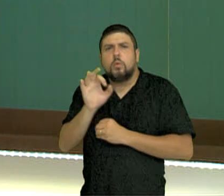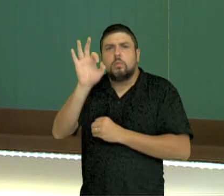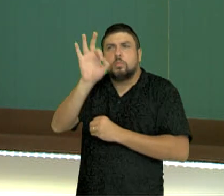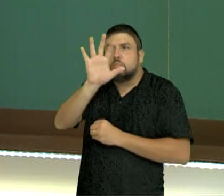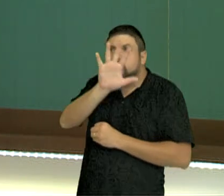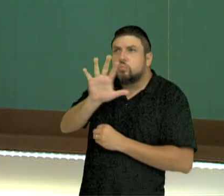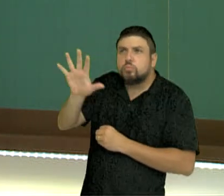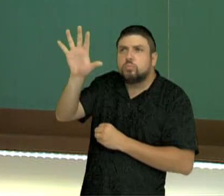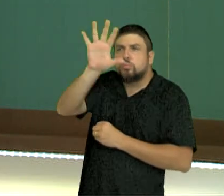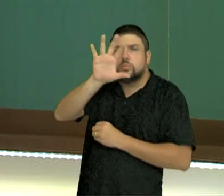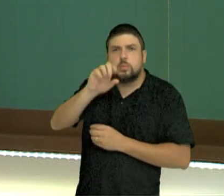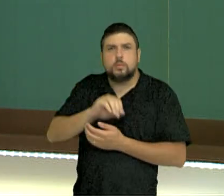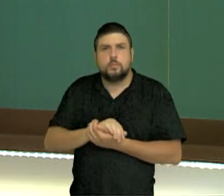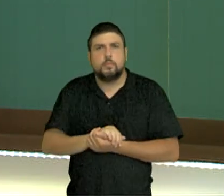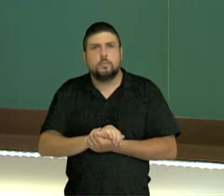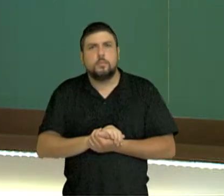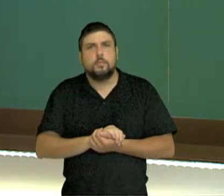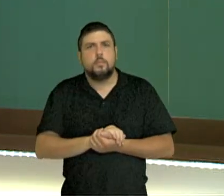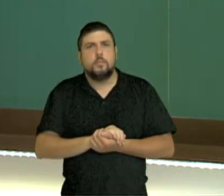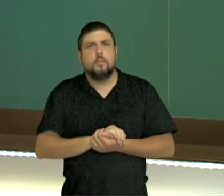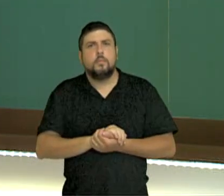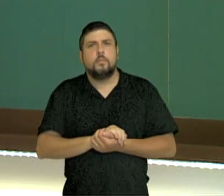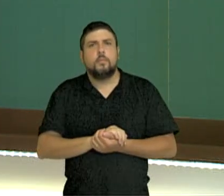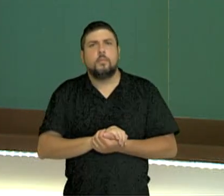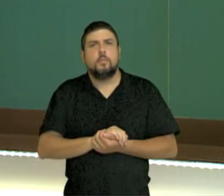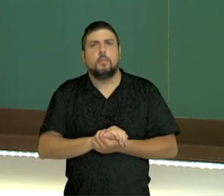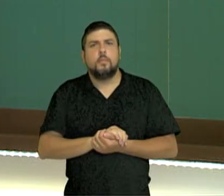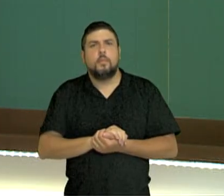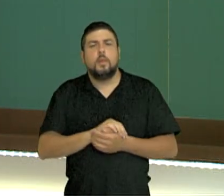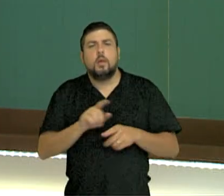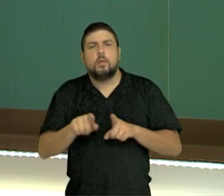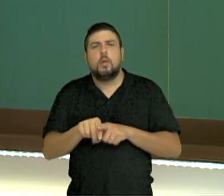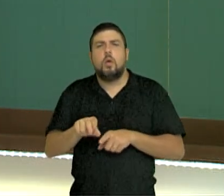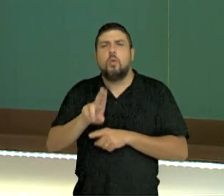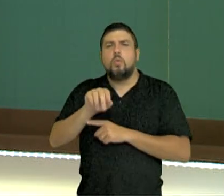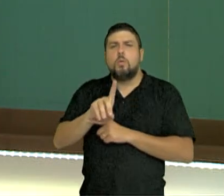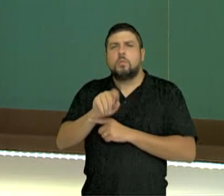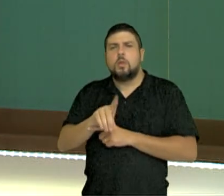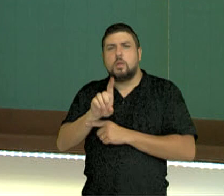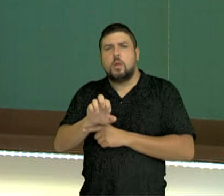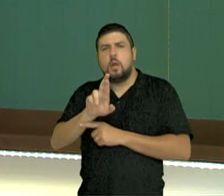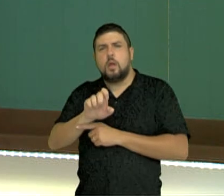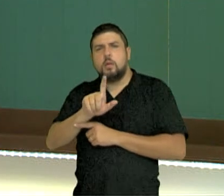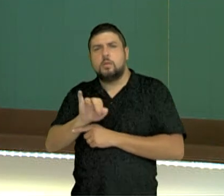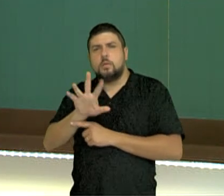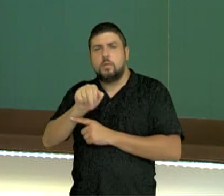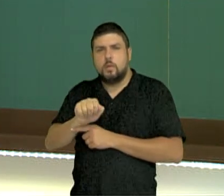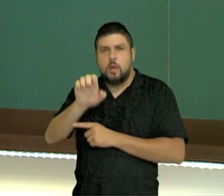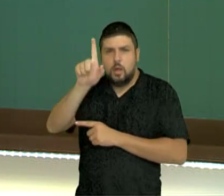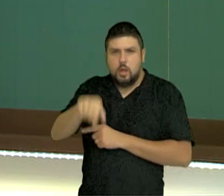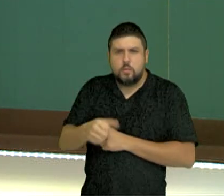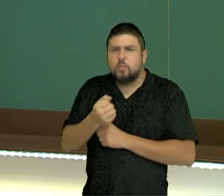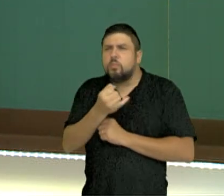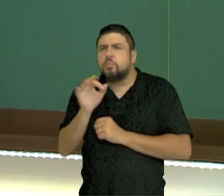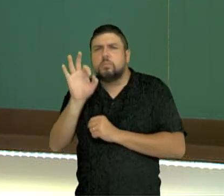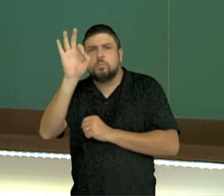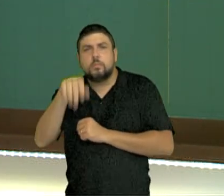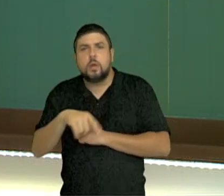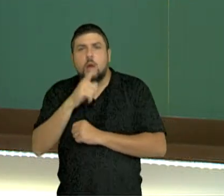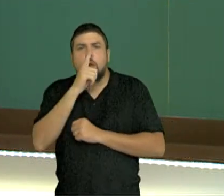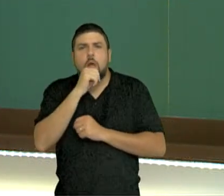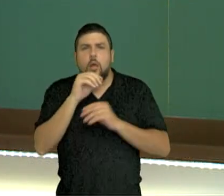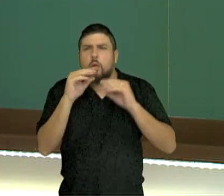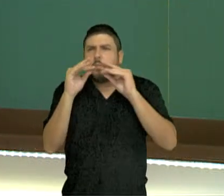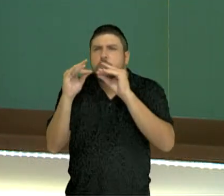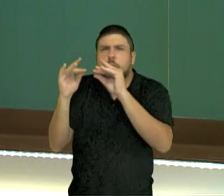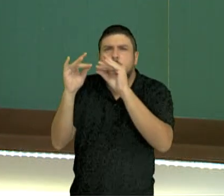na atmosfera. E quando falamos ali em umidade relativa, é uma relação entre a quantidade de água presente na atmosfera e